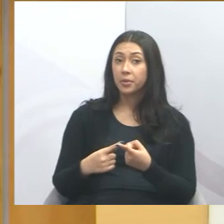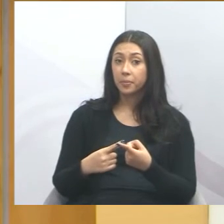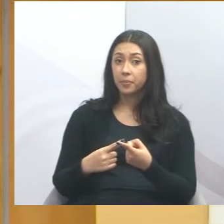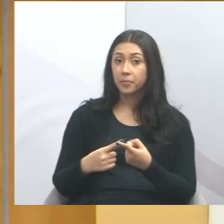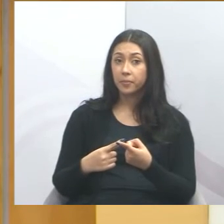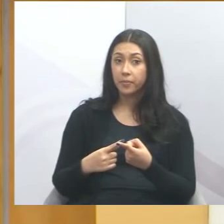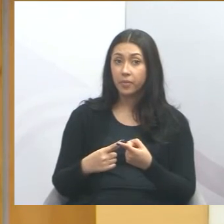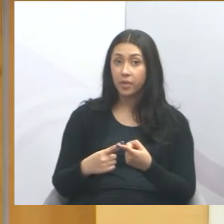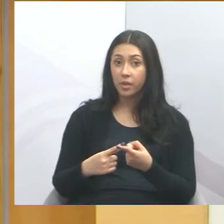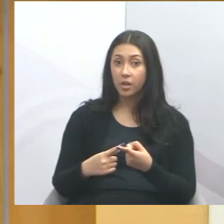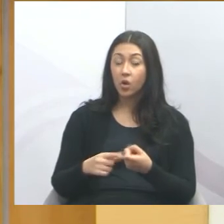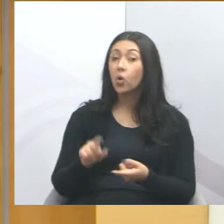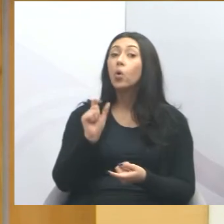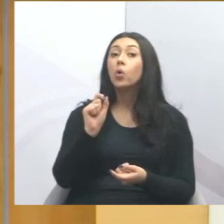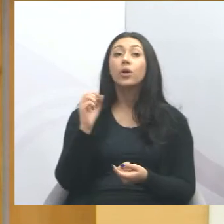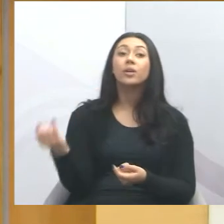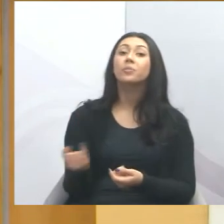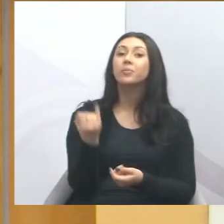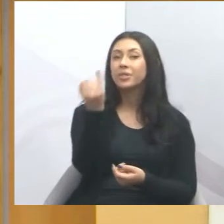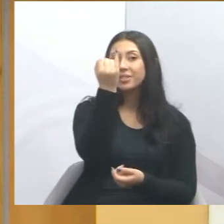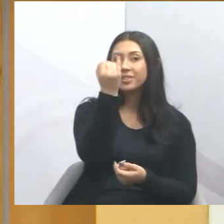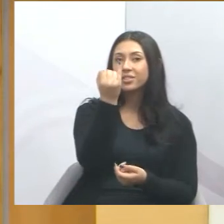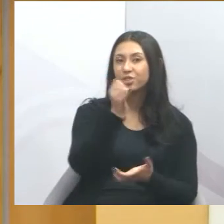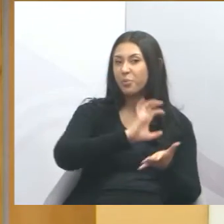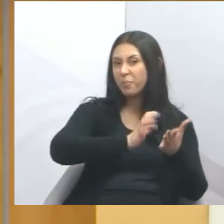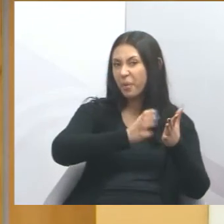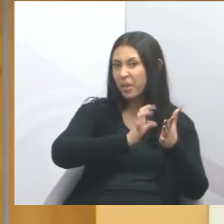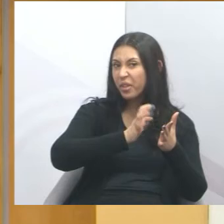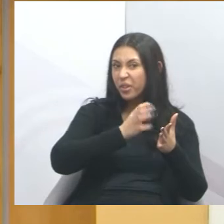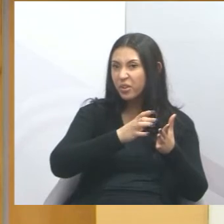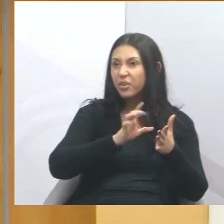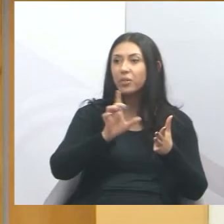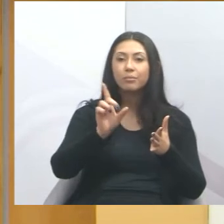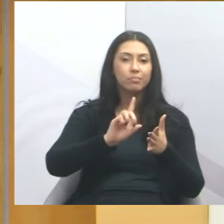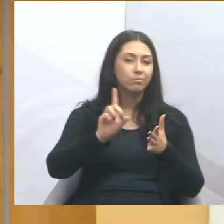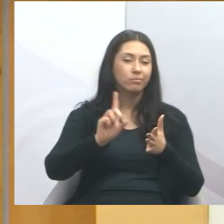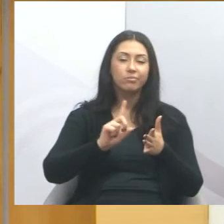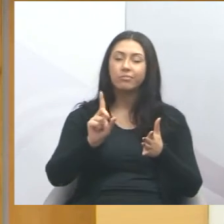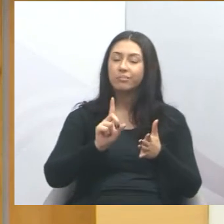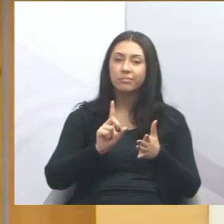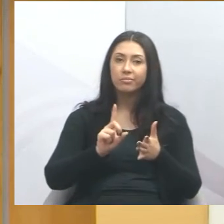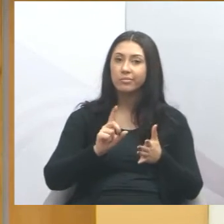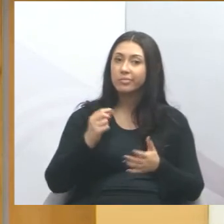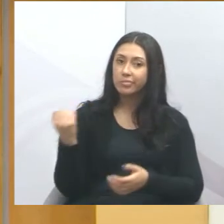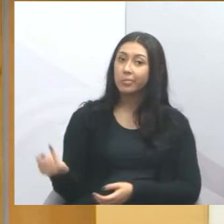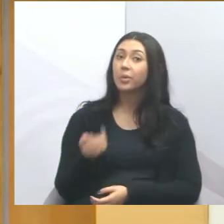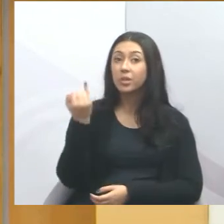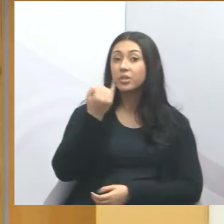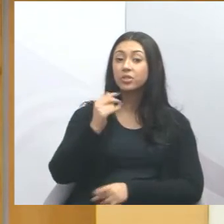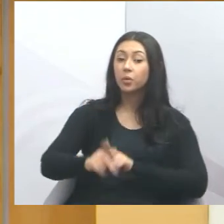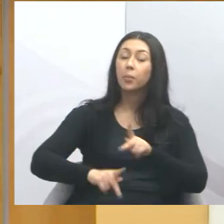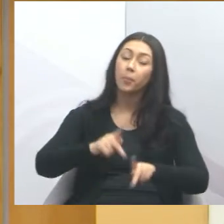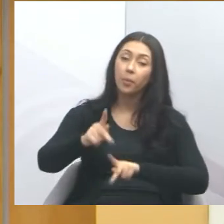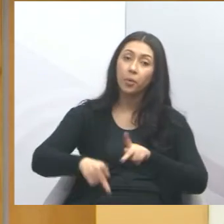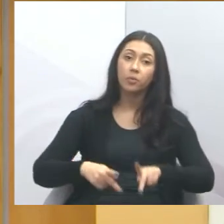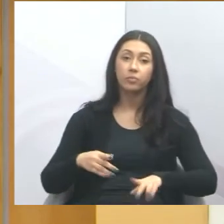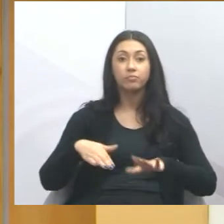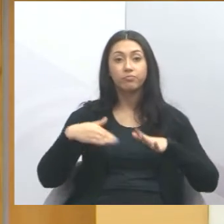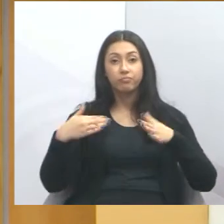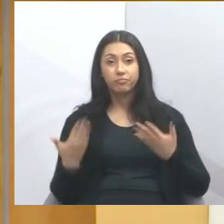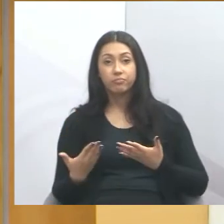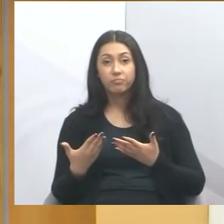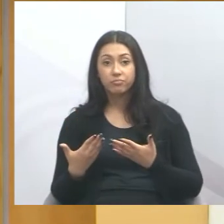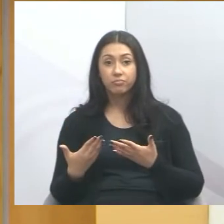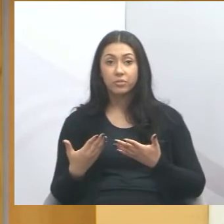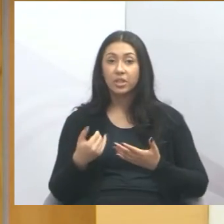Porque o que está em jogo aqui, não é o interesse político partidário, é o interesse da cidade, então o vereador, se